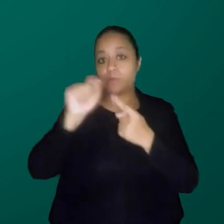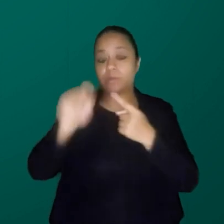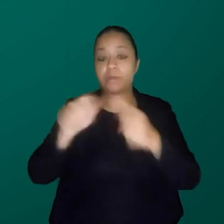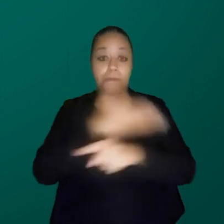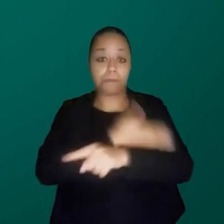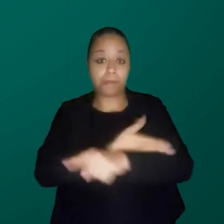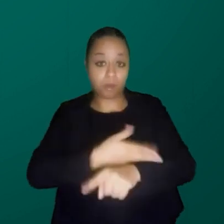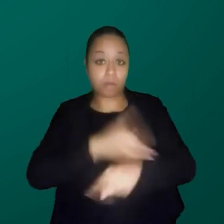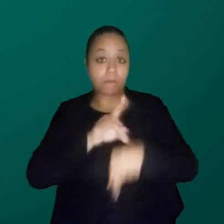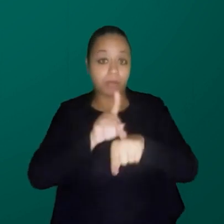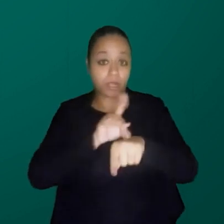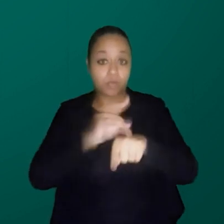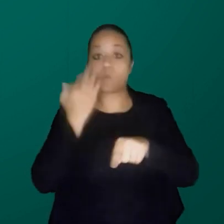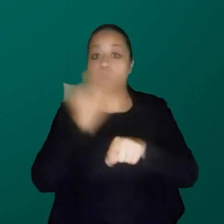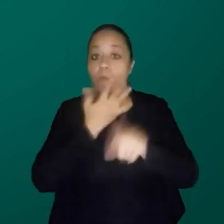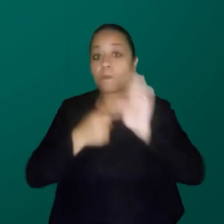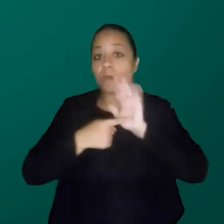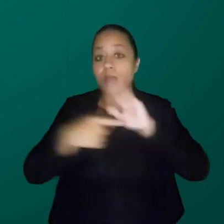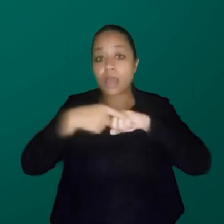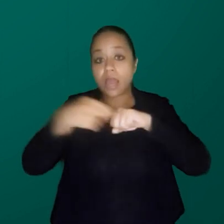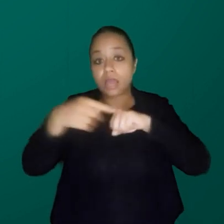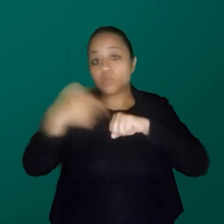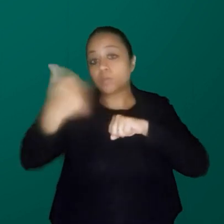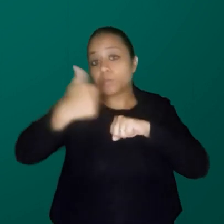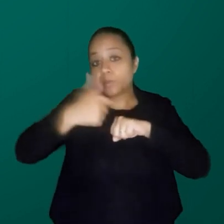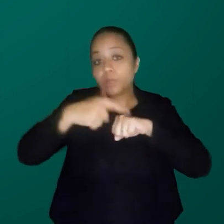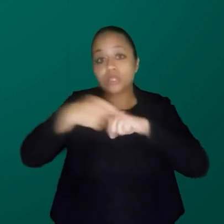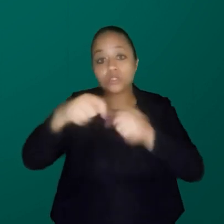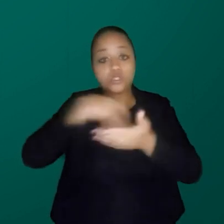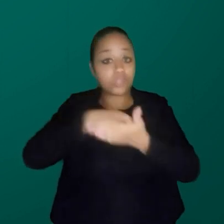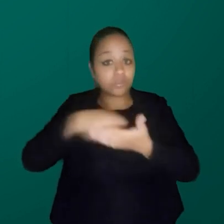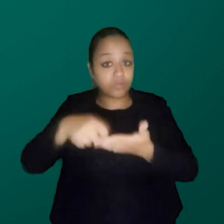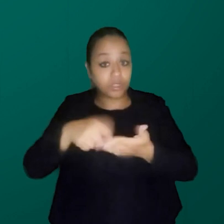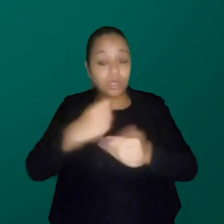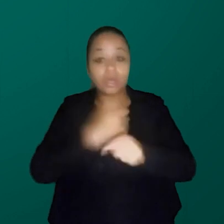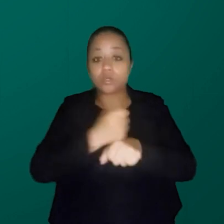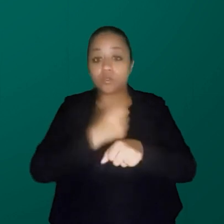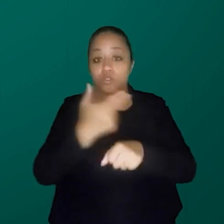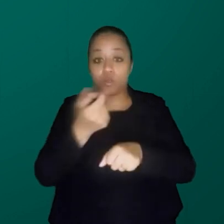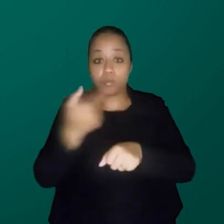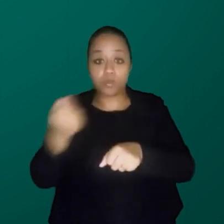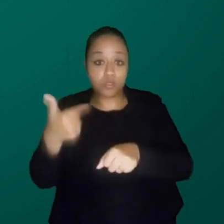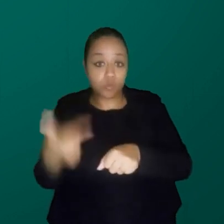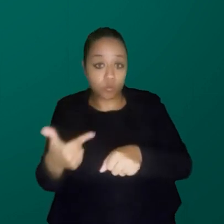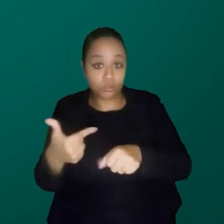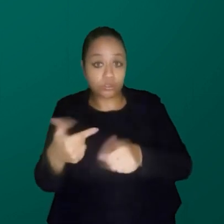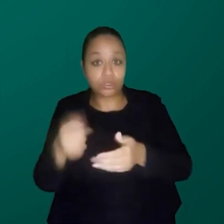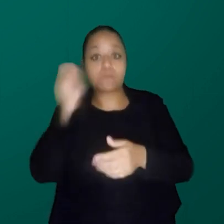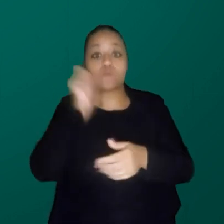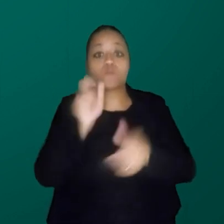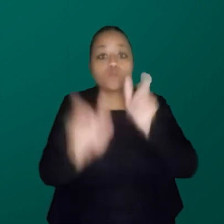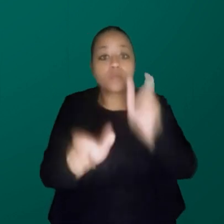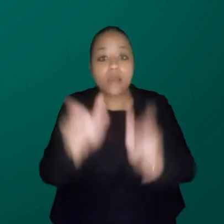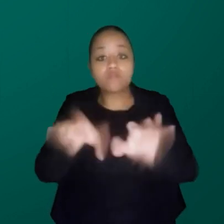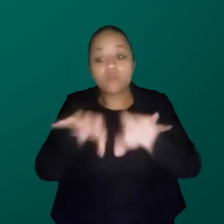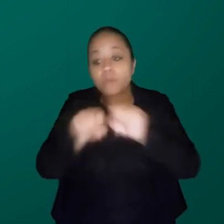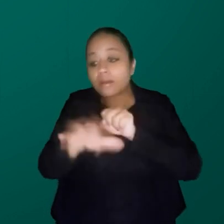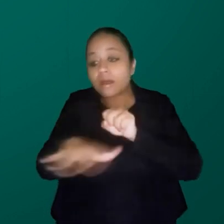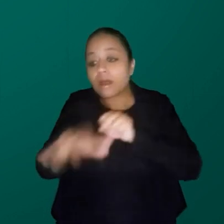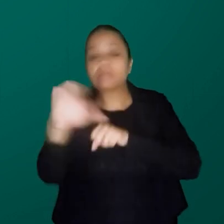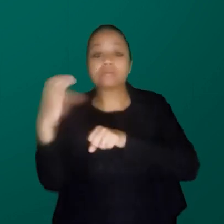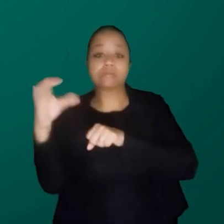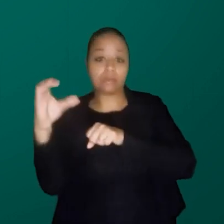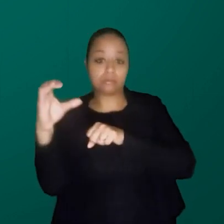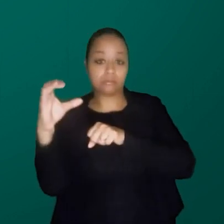branco e preto, foi ilustrando um artigo. O primeiro artigo que eu escrevi em 2002 sobre mulheres da ciência foi ilustrado com isso aí. sem a minha